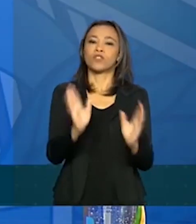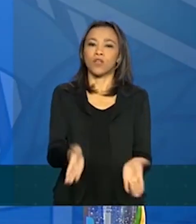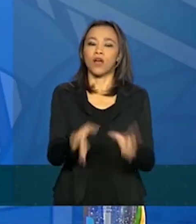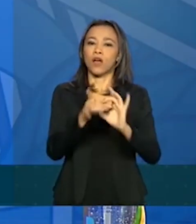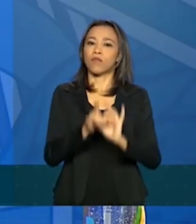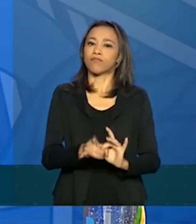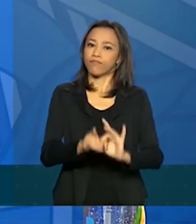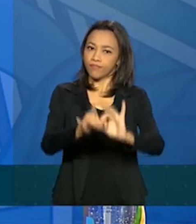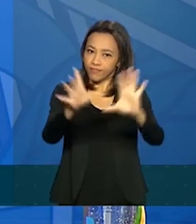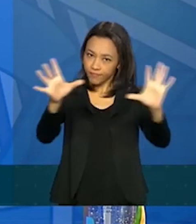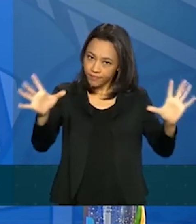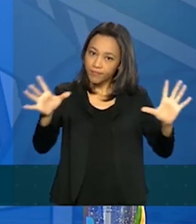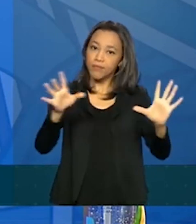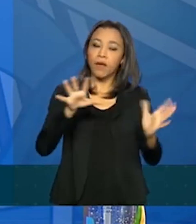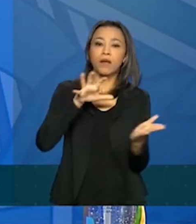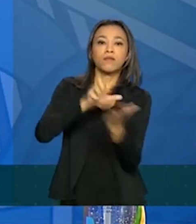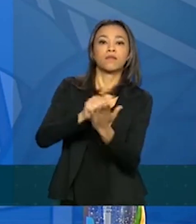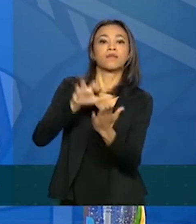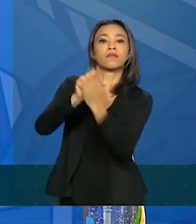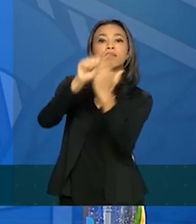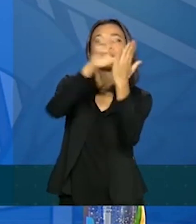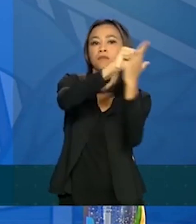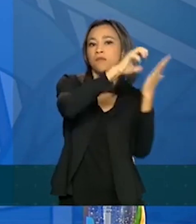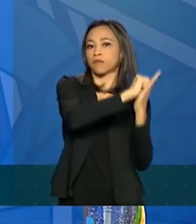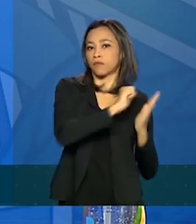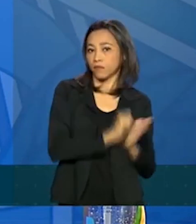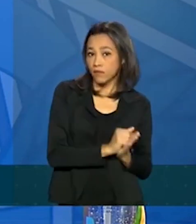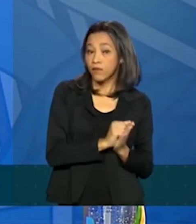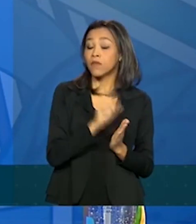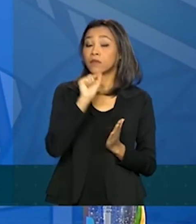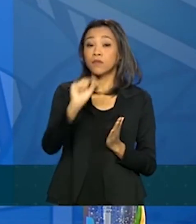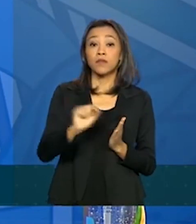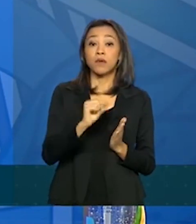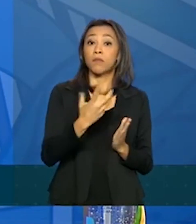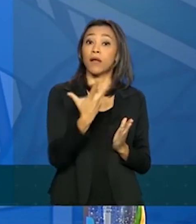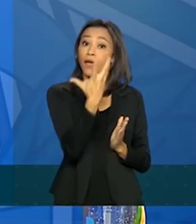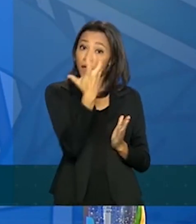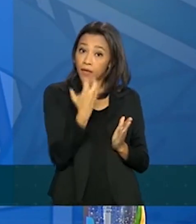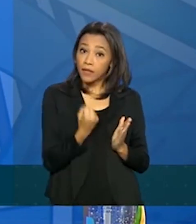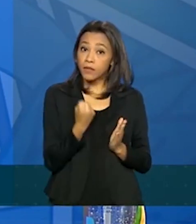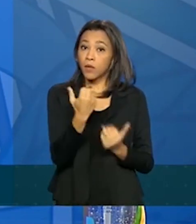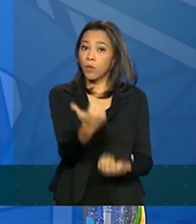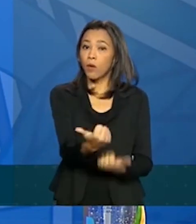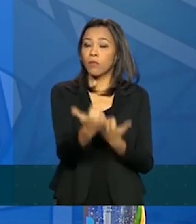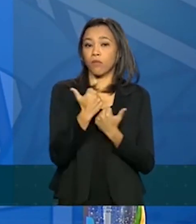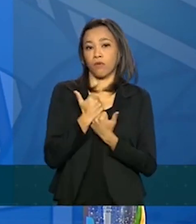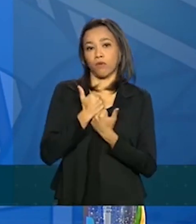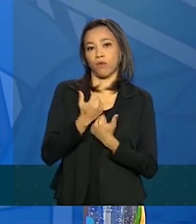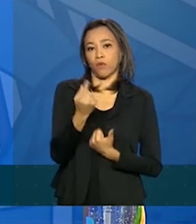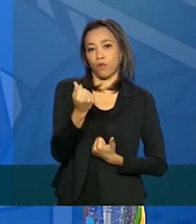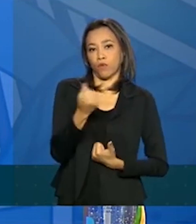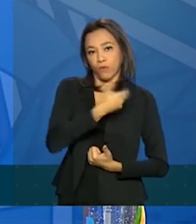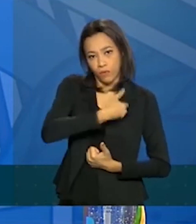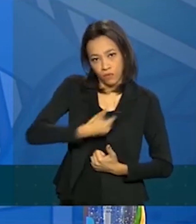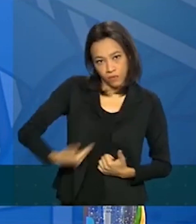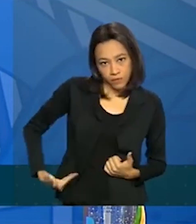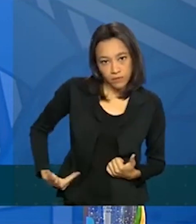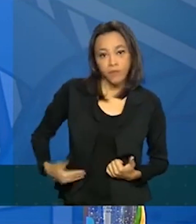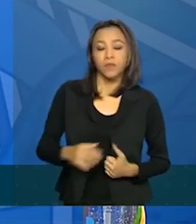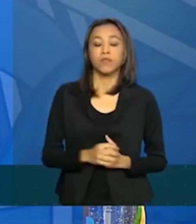cadastramento, para poder receber o auxílio emergencial, o governo